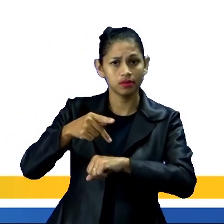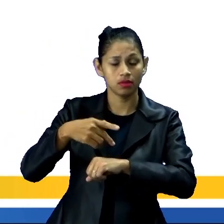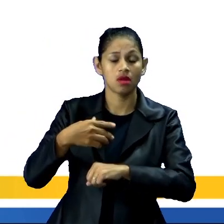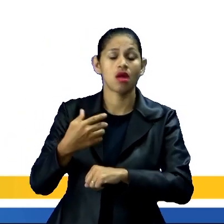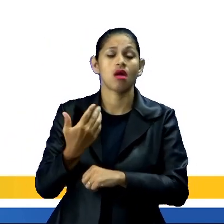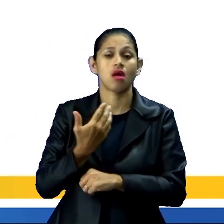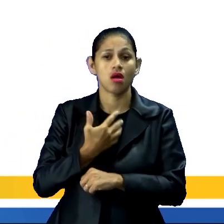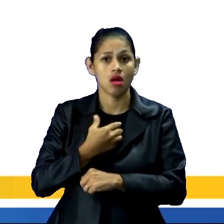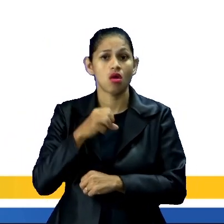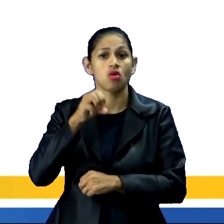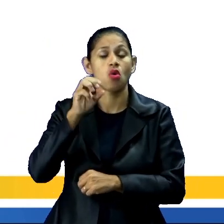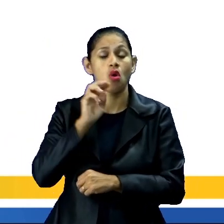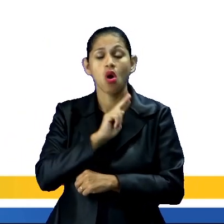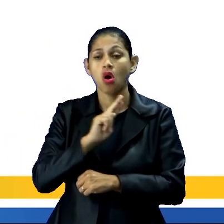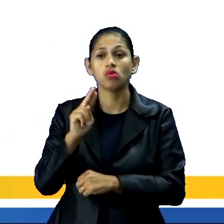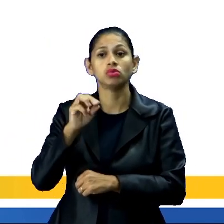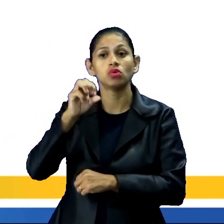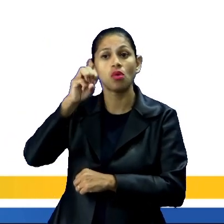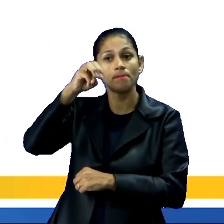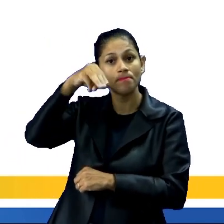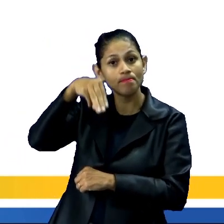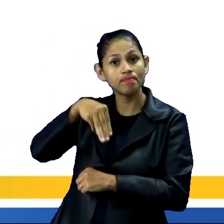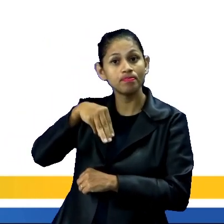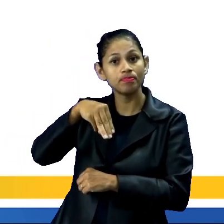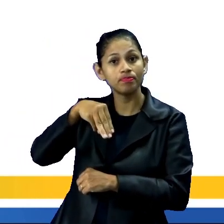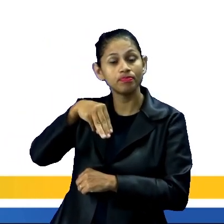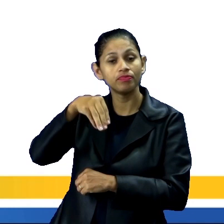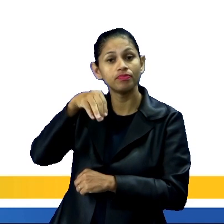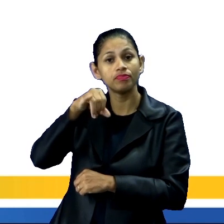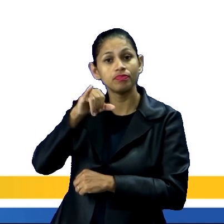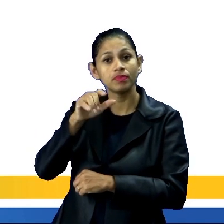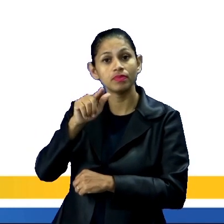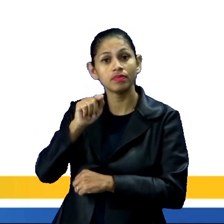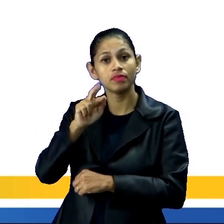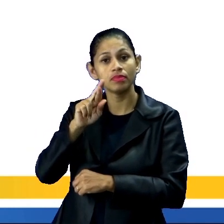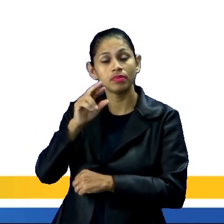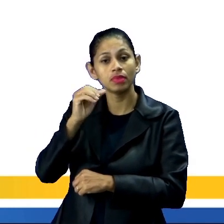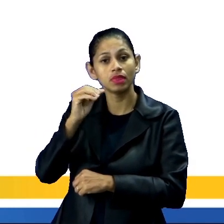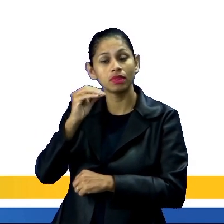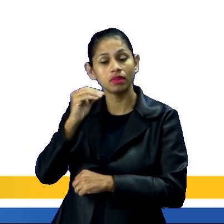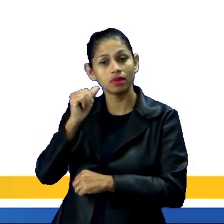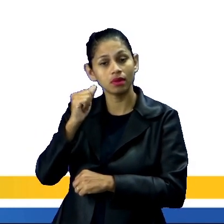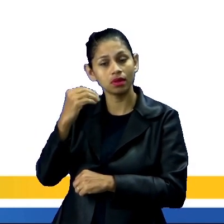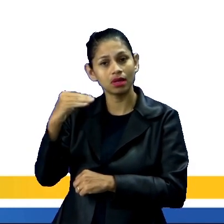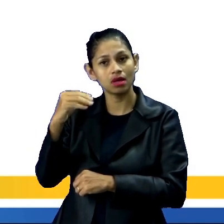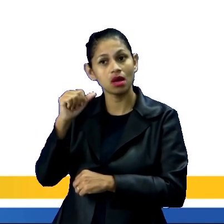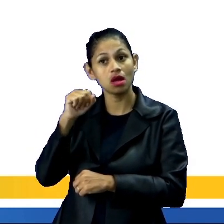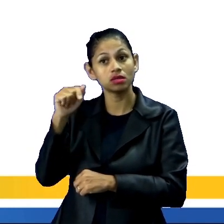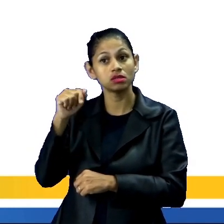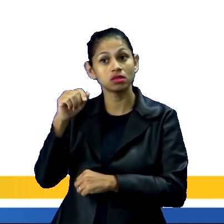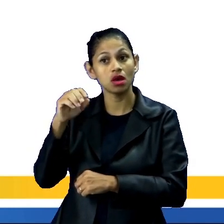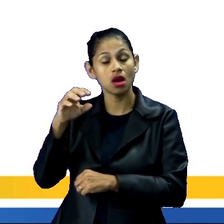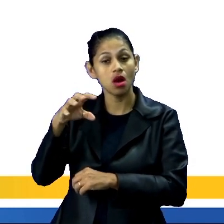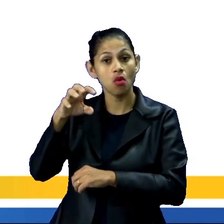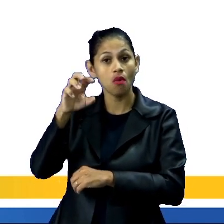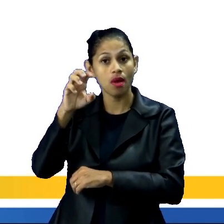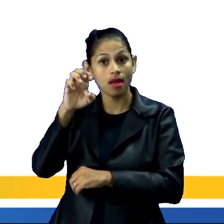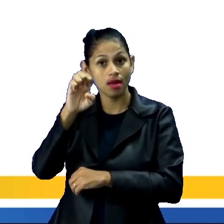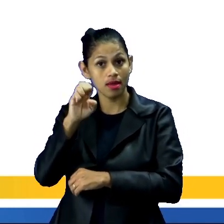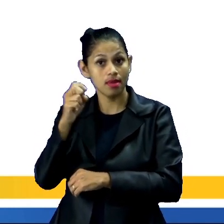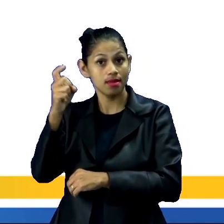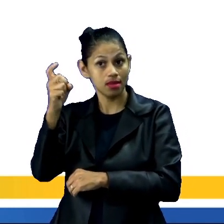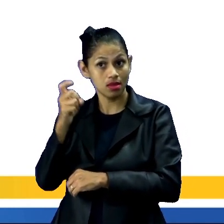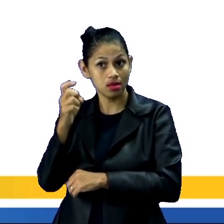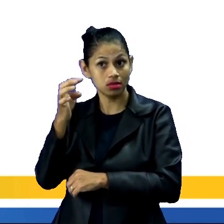amazonense, mas eu moro na cidade de Rio Branco. Eu já fiz uma migração interna, ou seja, saí da minha cidade